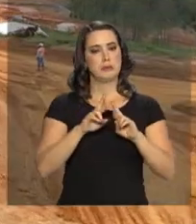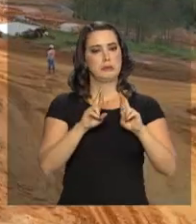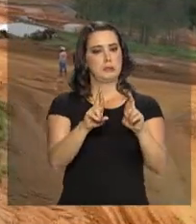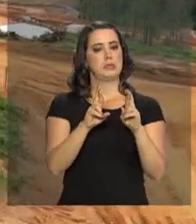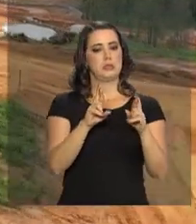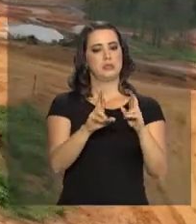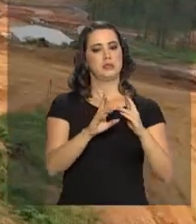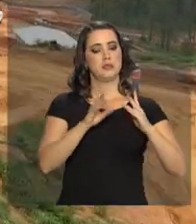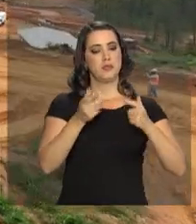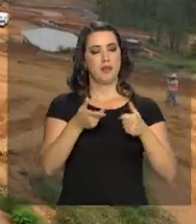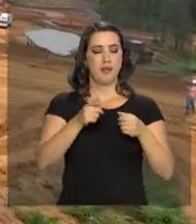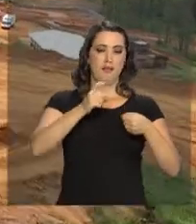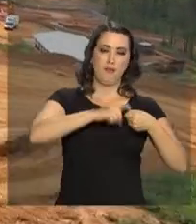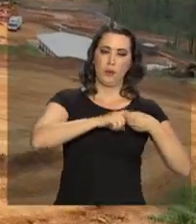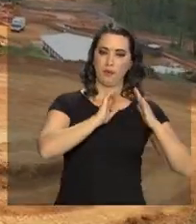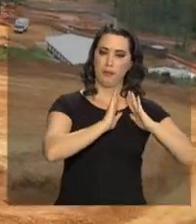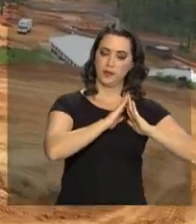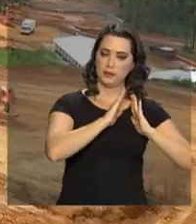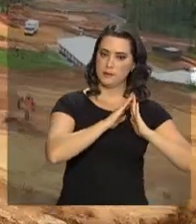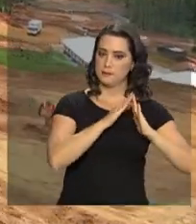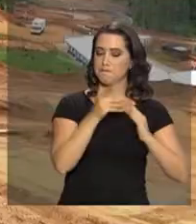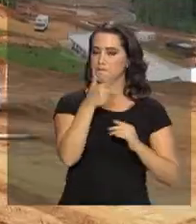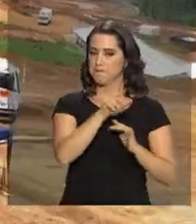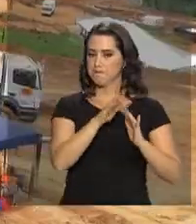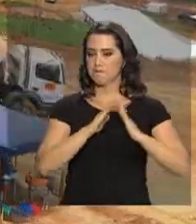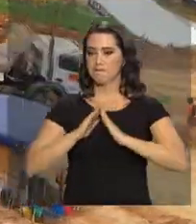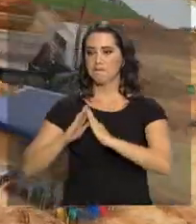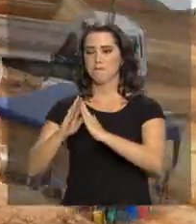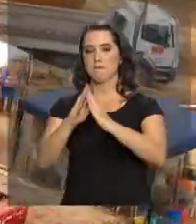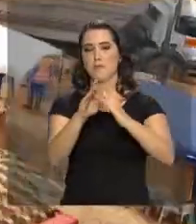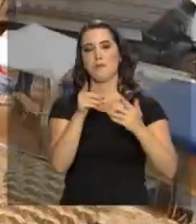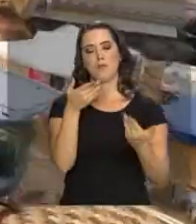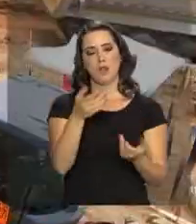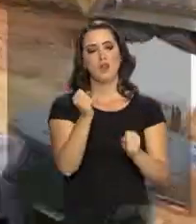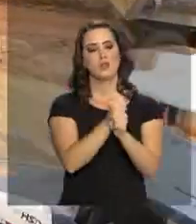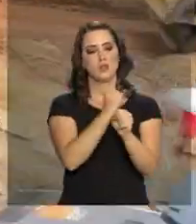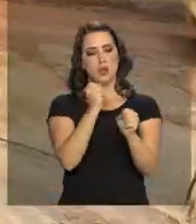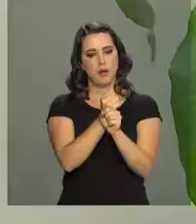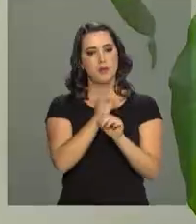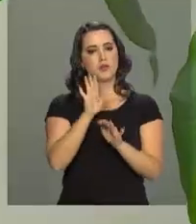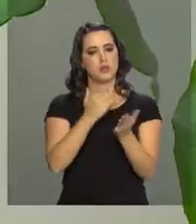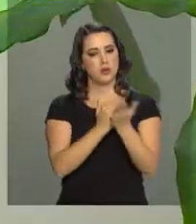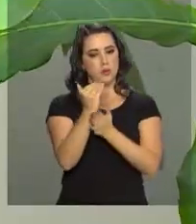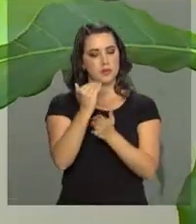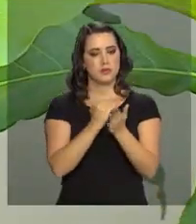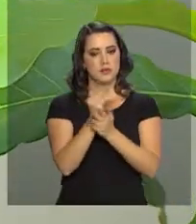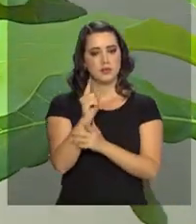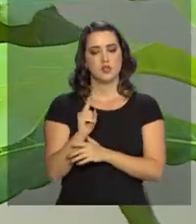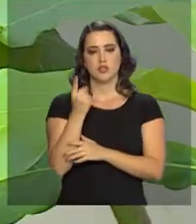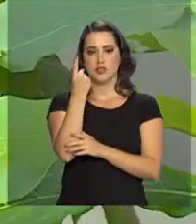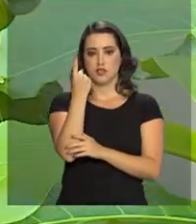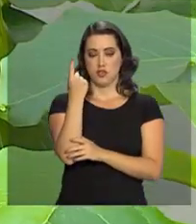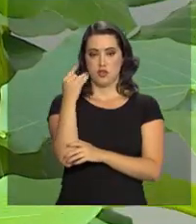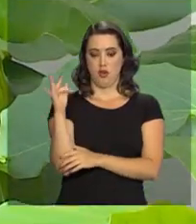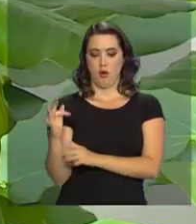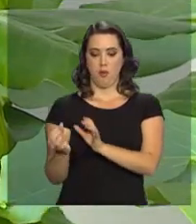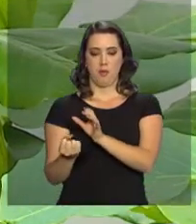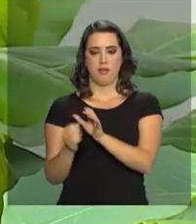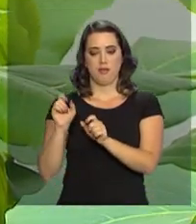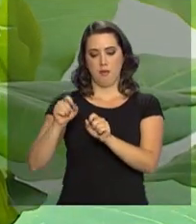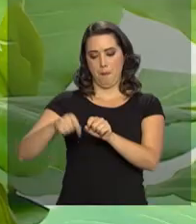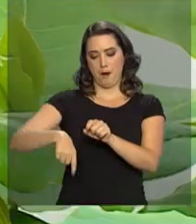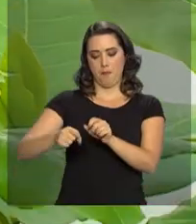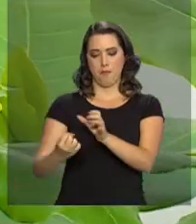reassentamento das comunidades. As obras do reassentamento de Bento Rodrigues já começaram. E uma das mudas o seu Zezinho